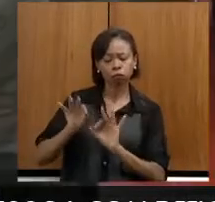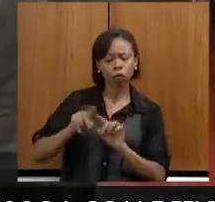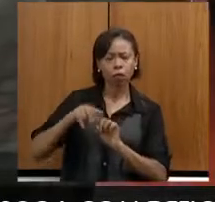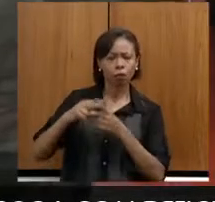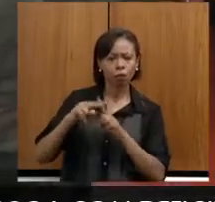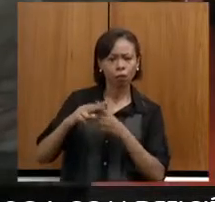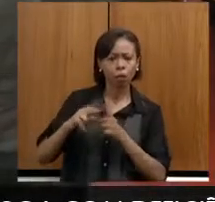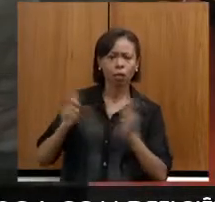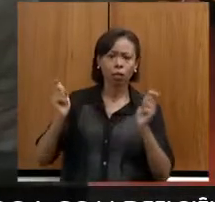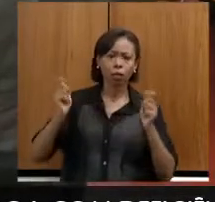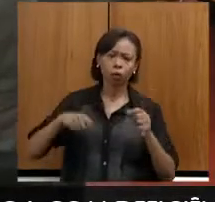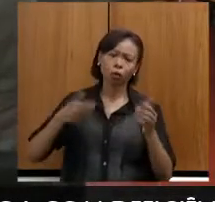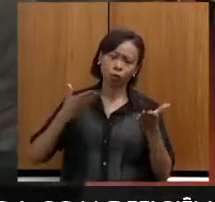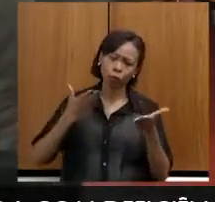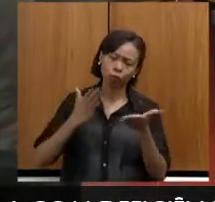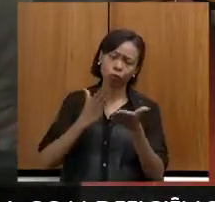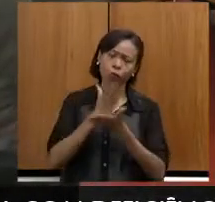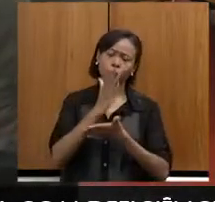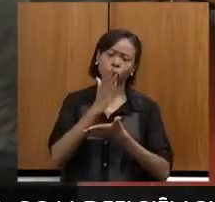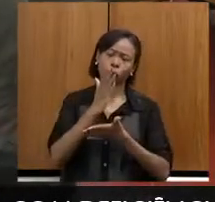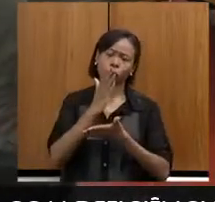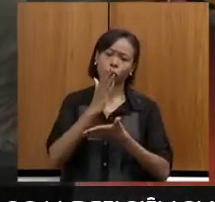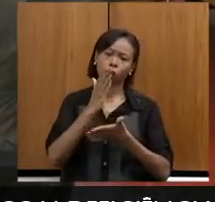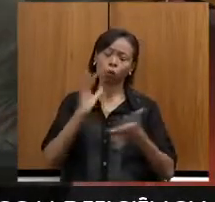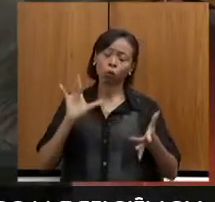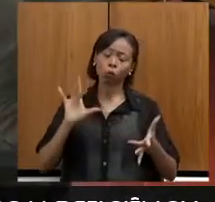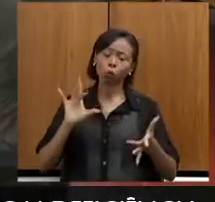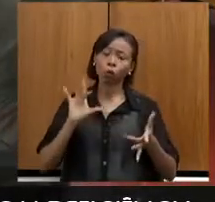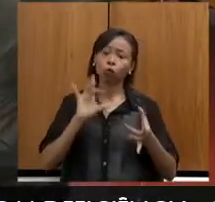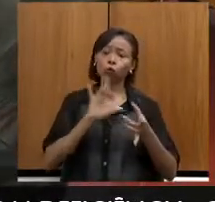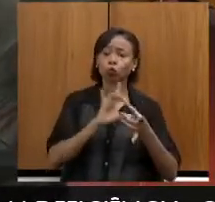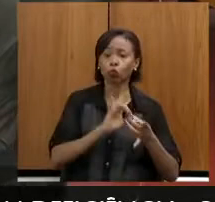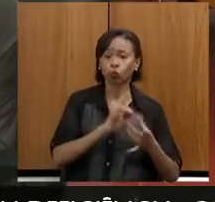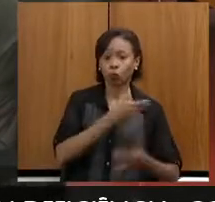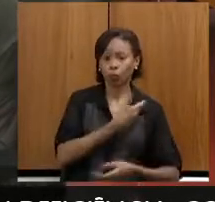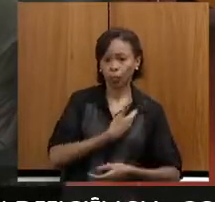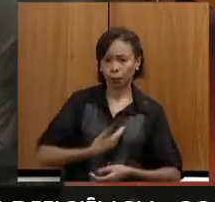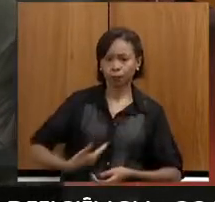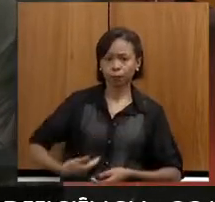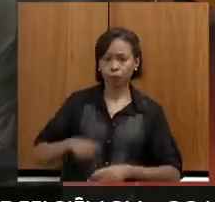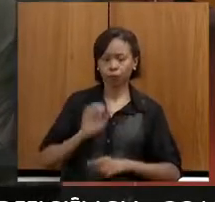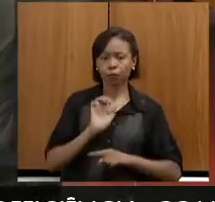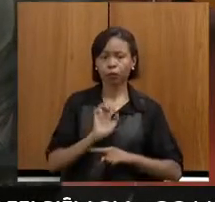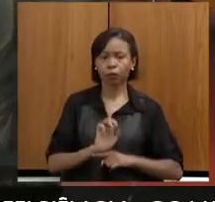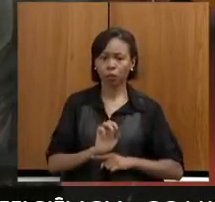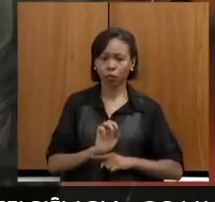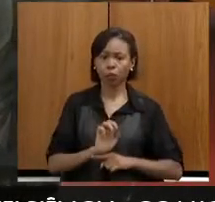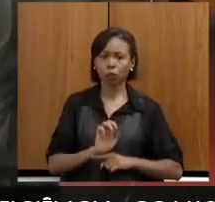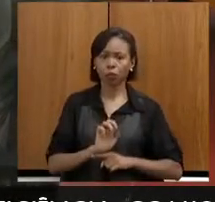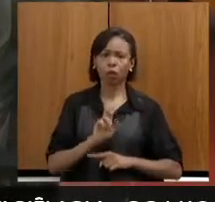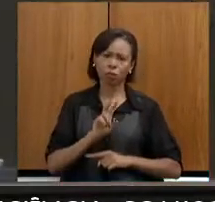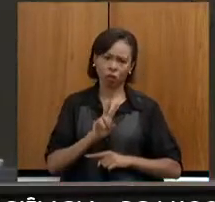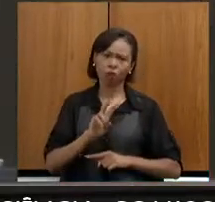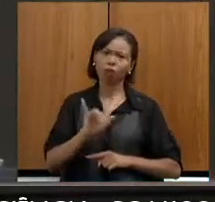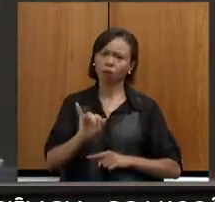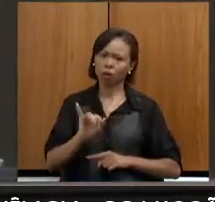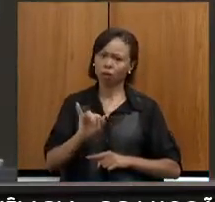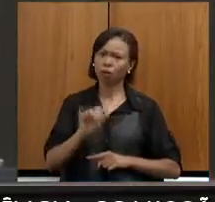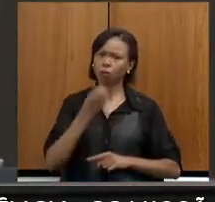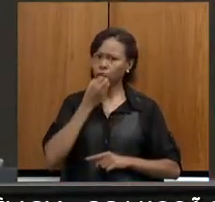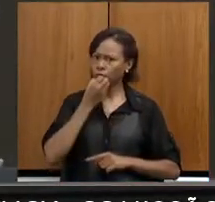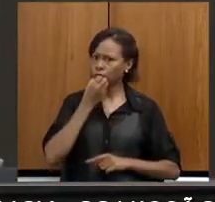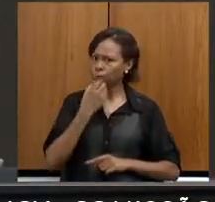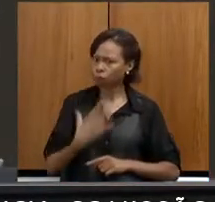aprovação junto ao governo do Estado e que eu acho que vai contribuir muito